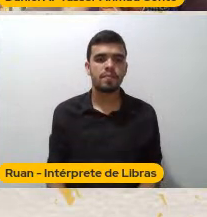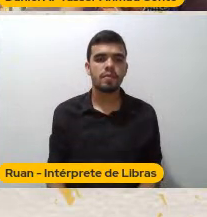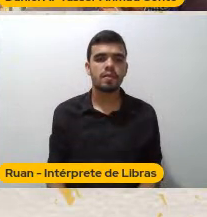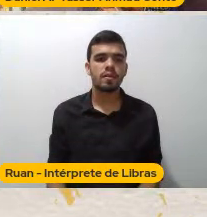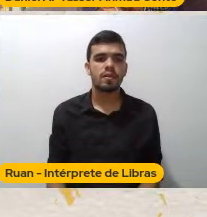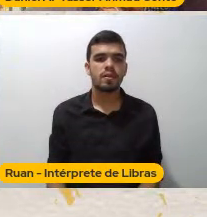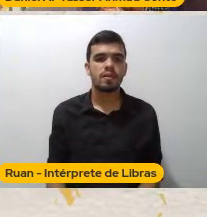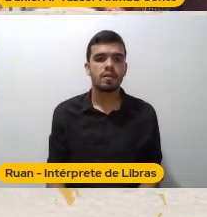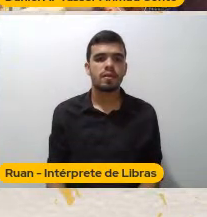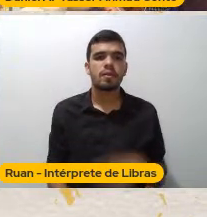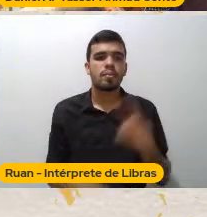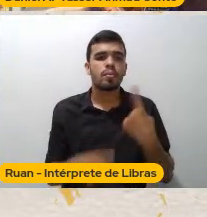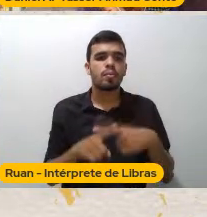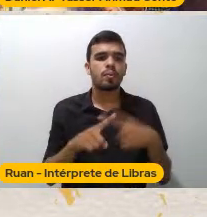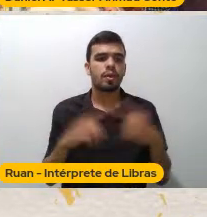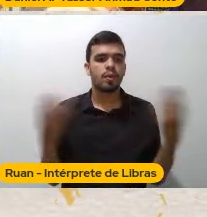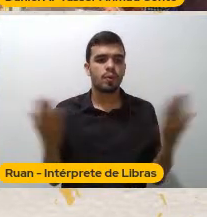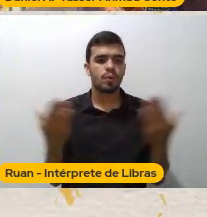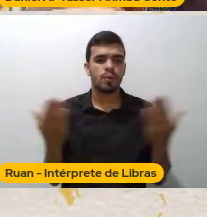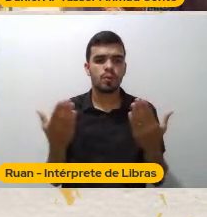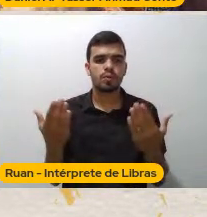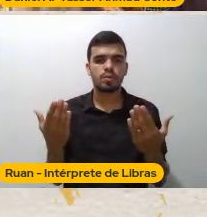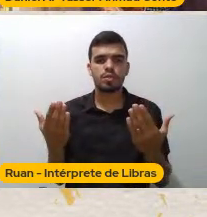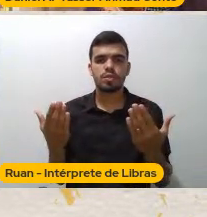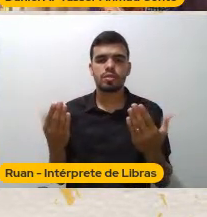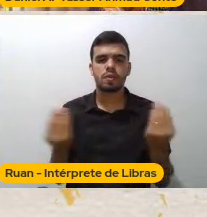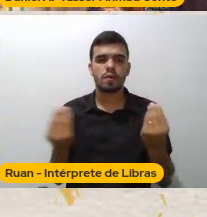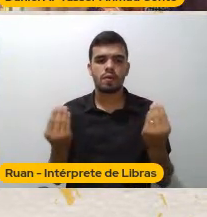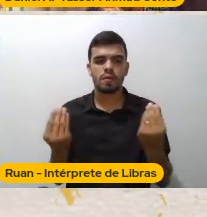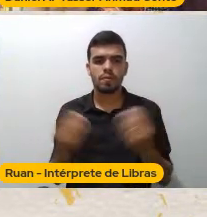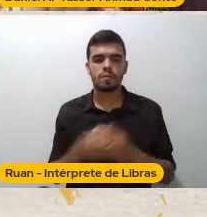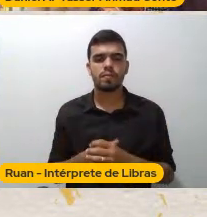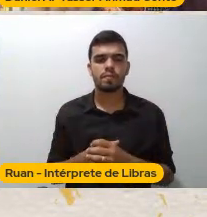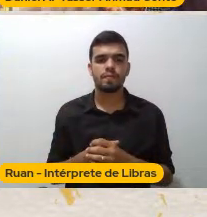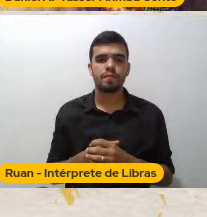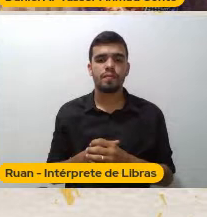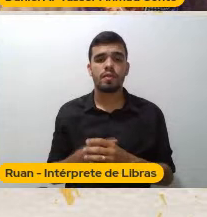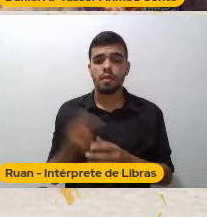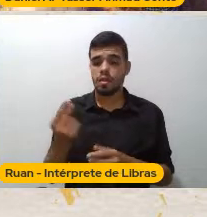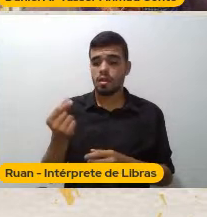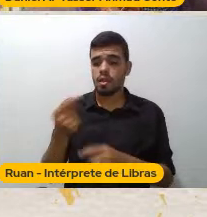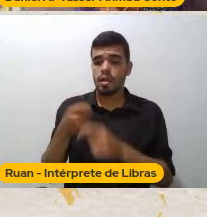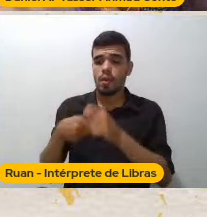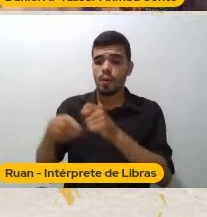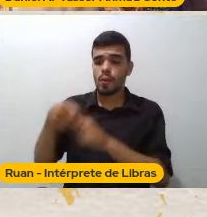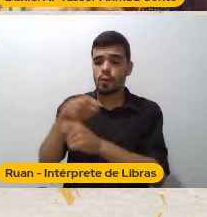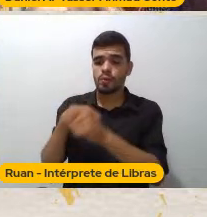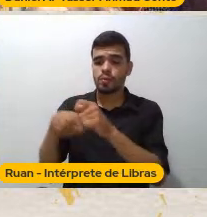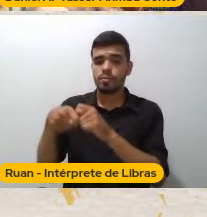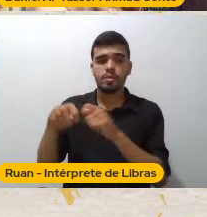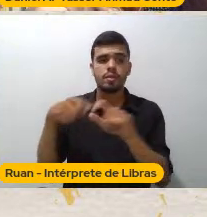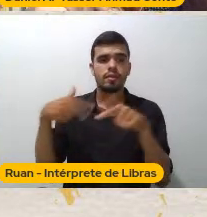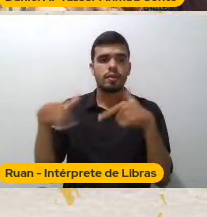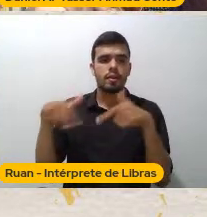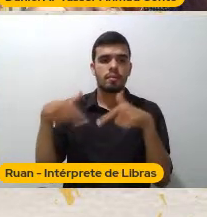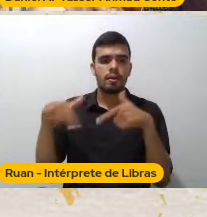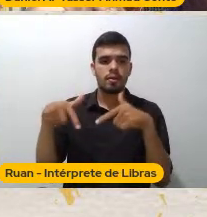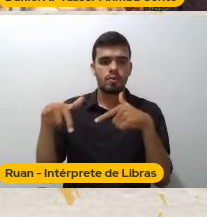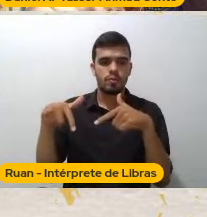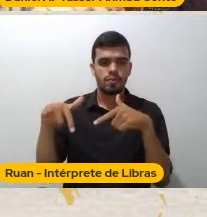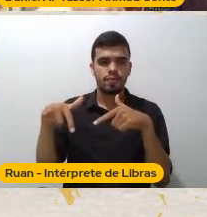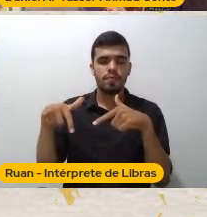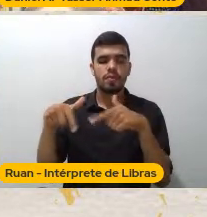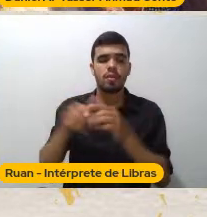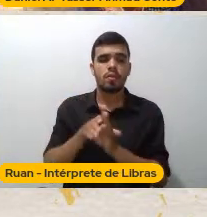uma operação Dada Economicamente Pelo trabalho Né? A orientalização Francesa Do século XIX